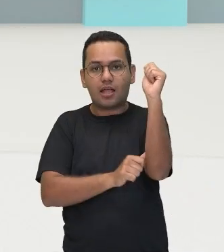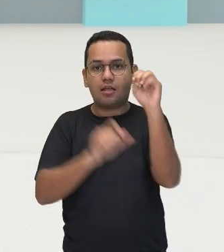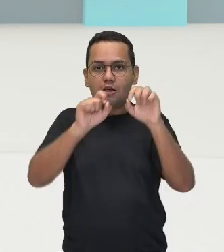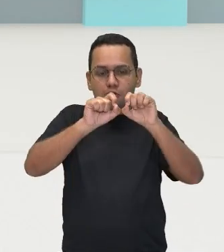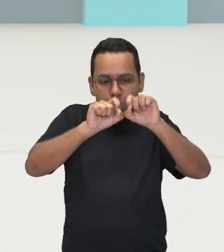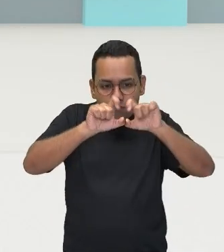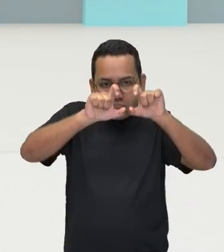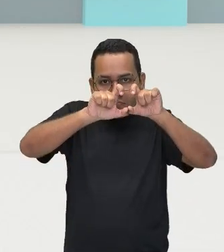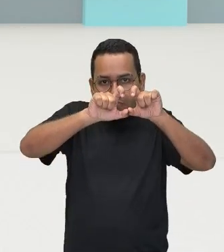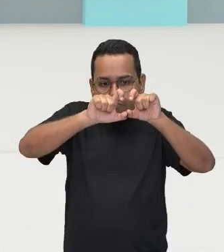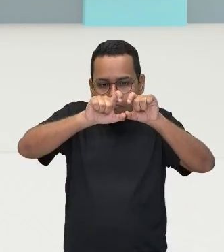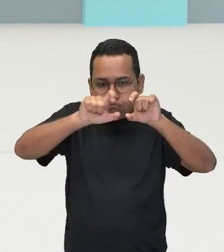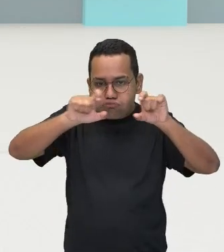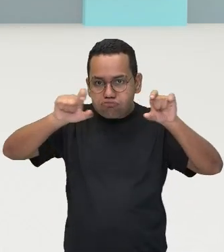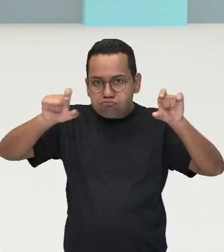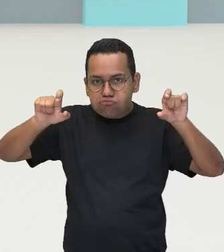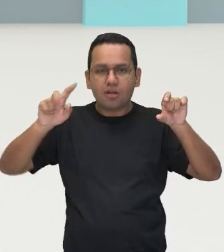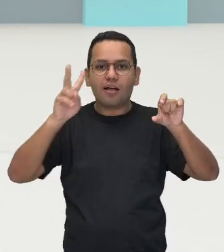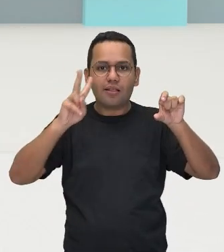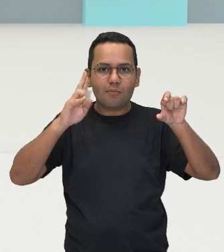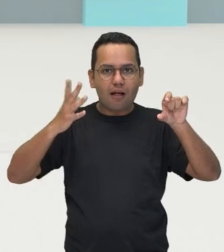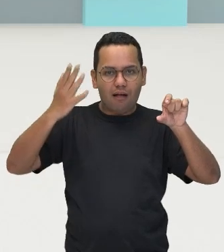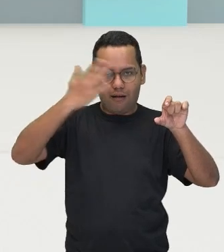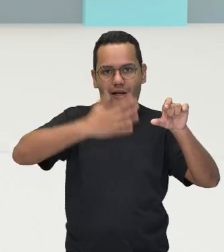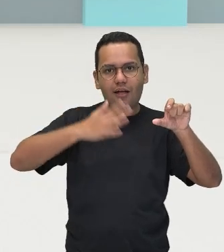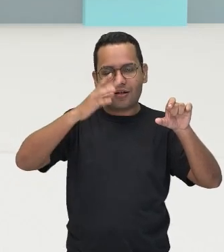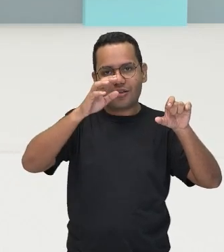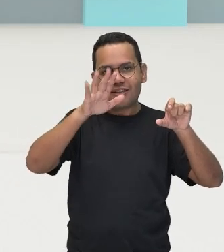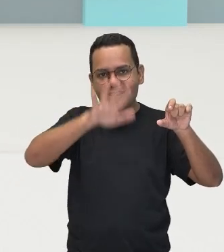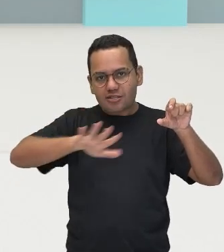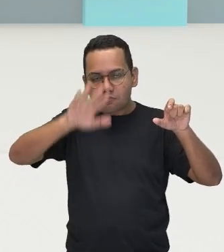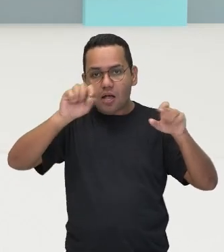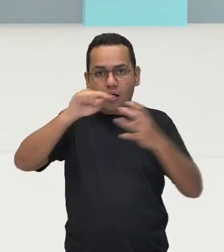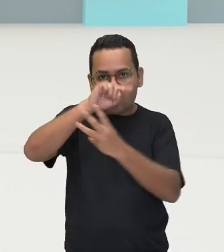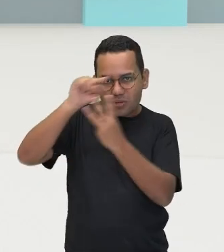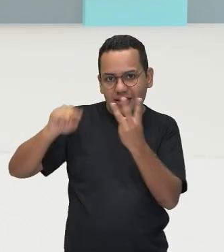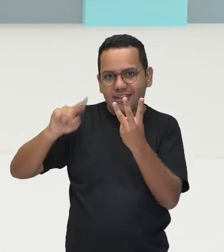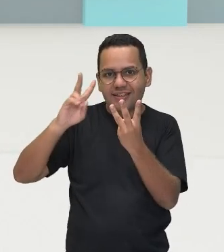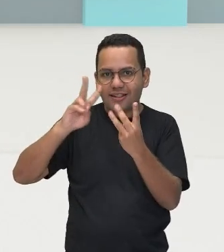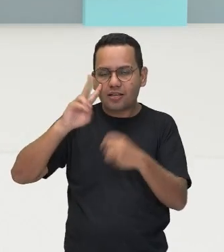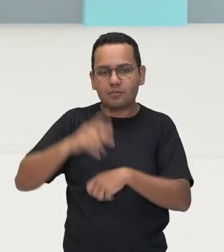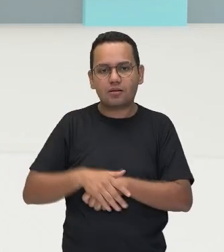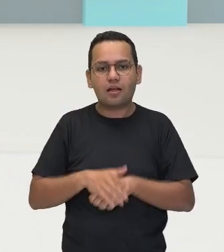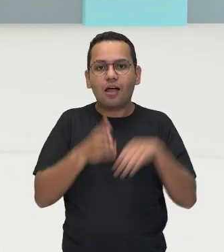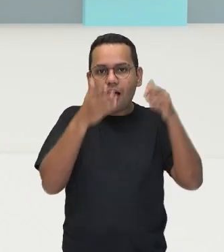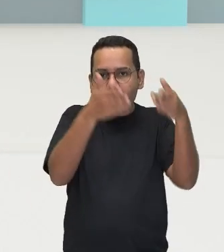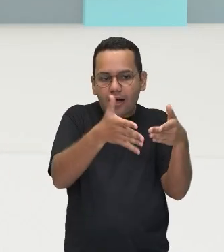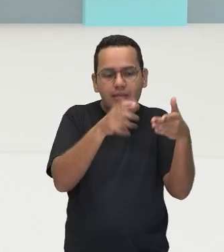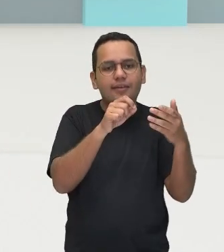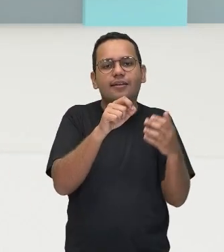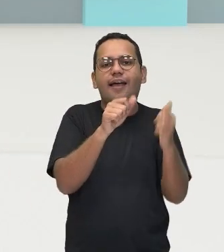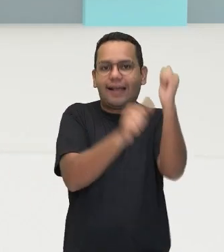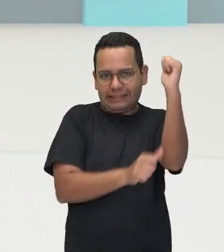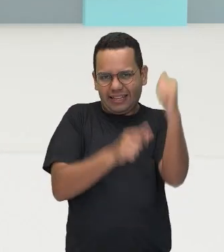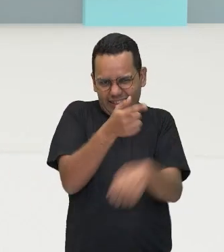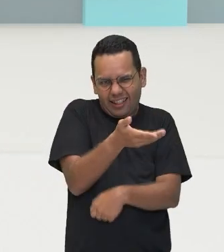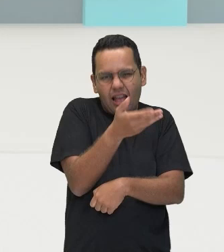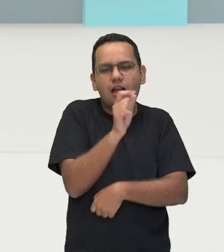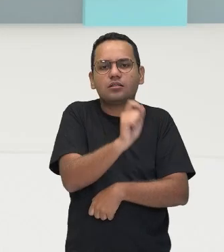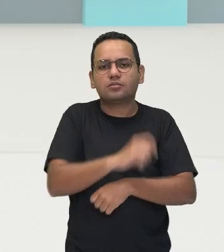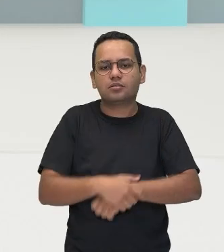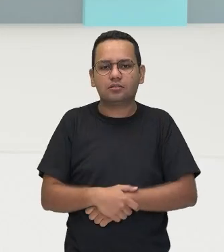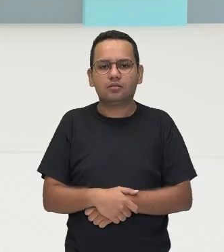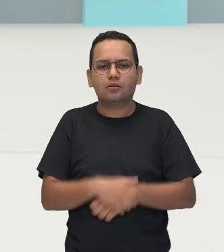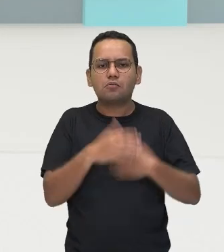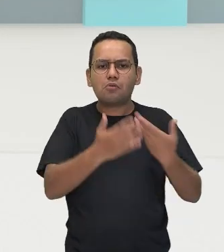calibre, lembra daquelas imagens, as três? Então, nas artérias, qual o sangue que circula,